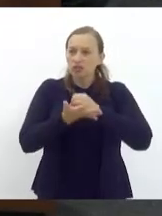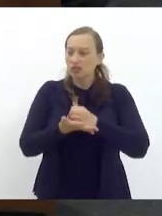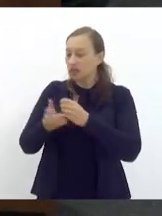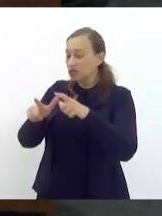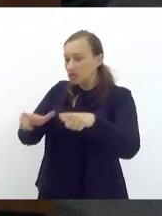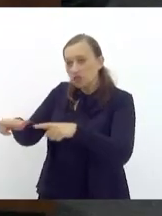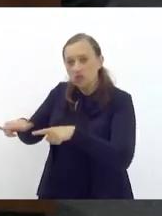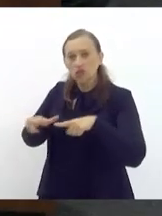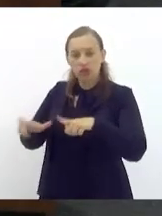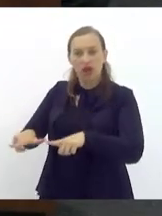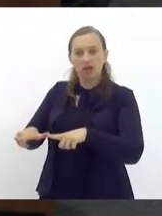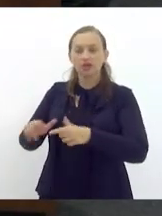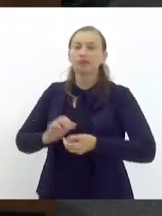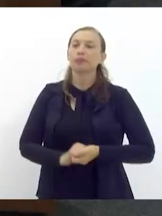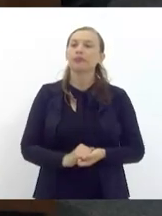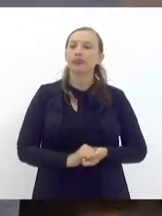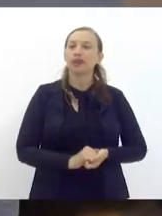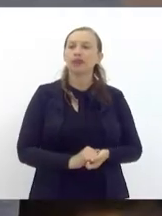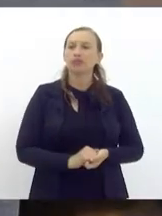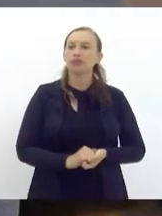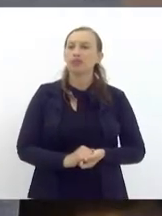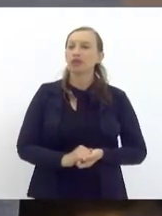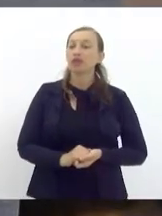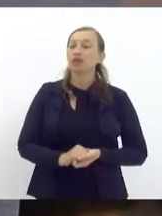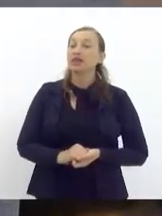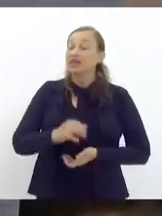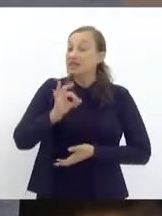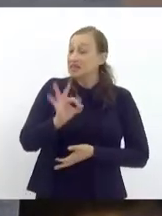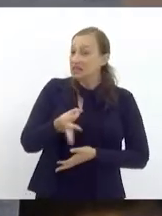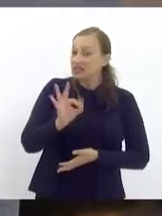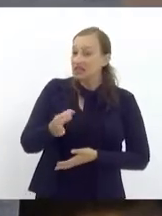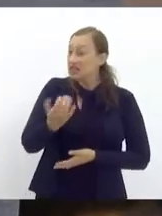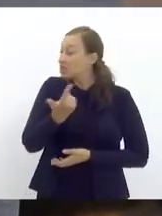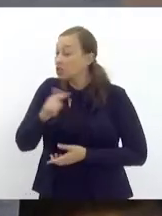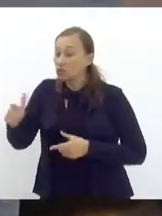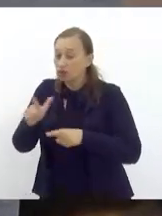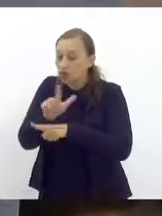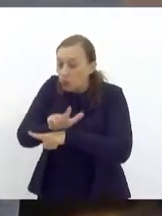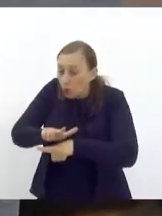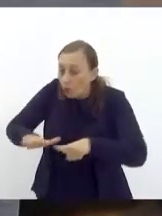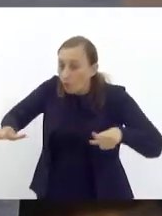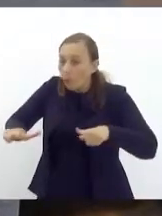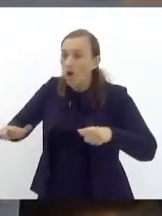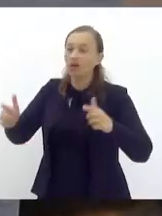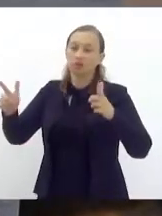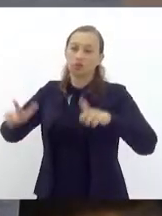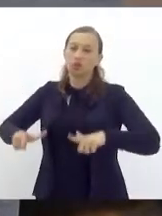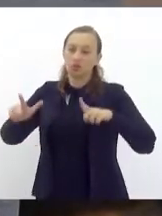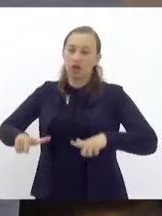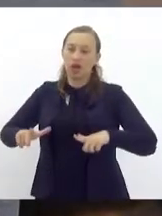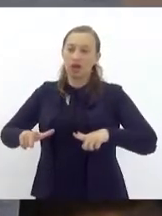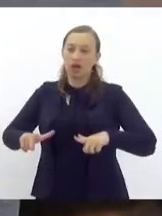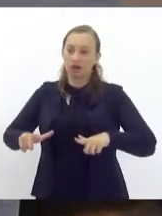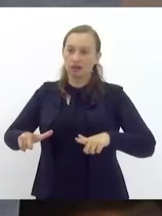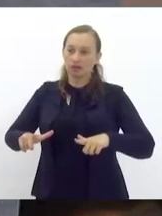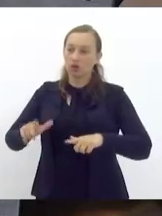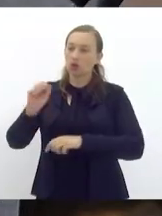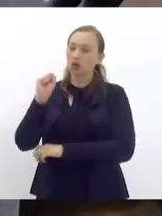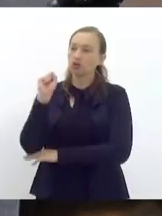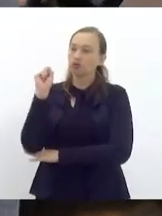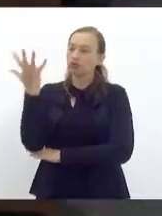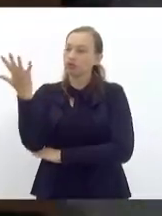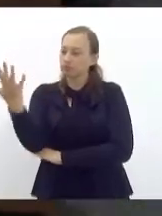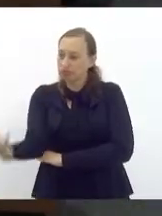que não vai haver um esvaziamento e essa terra vira terra de especulação de desmatamento